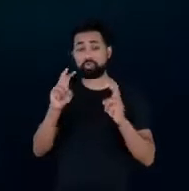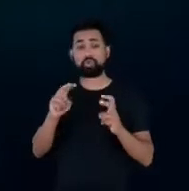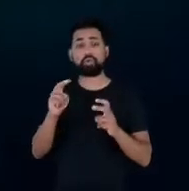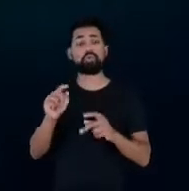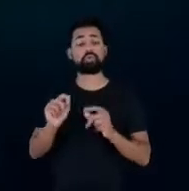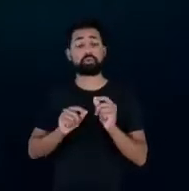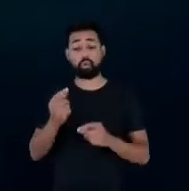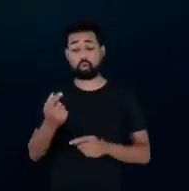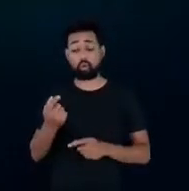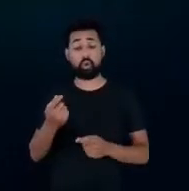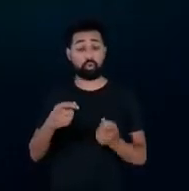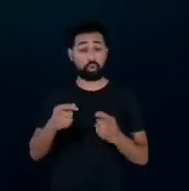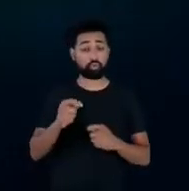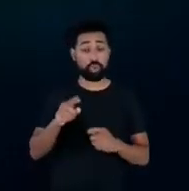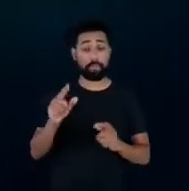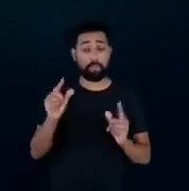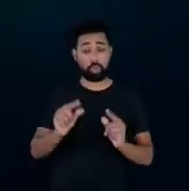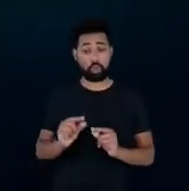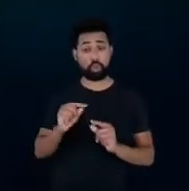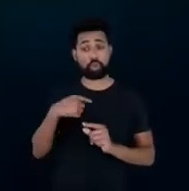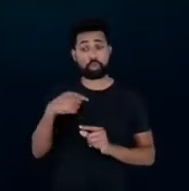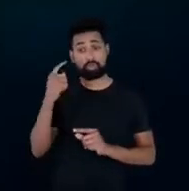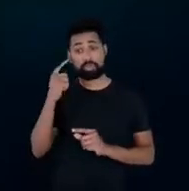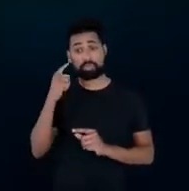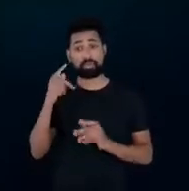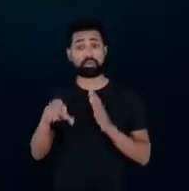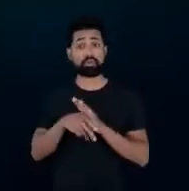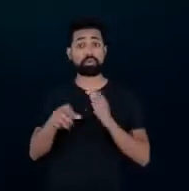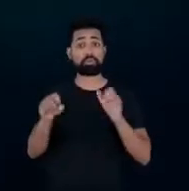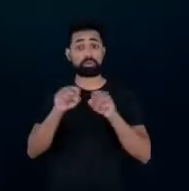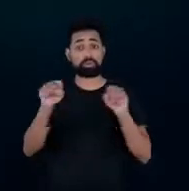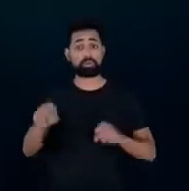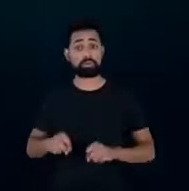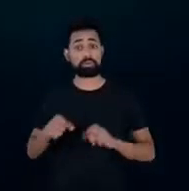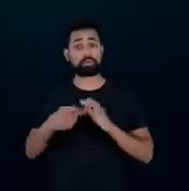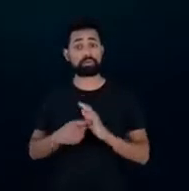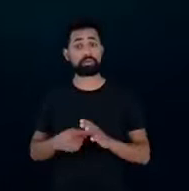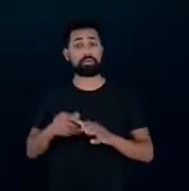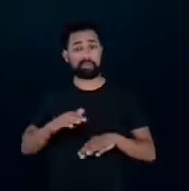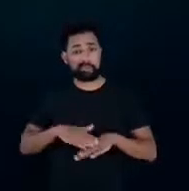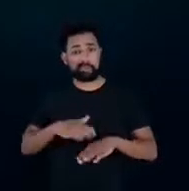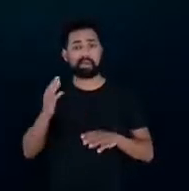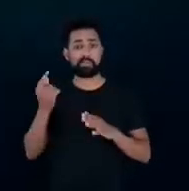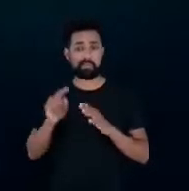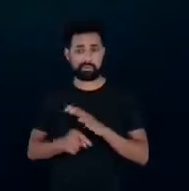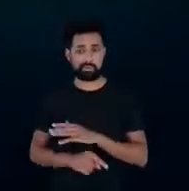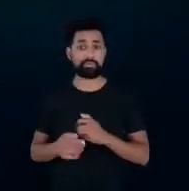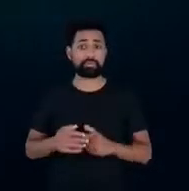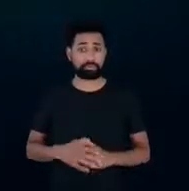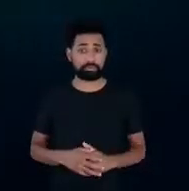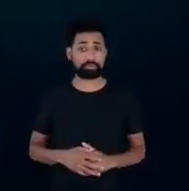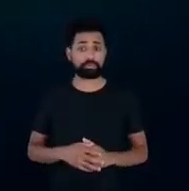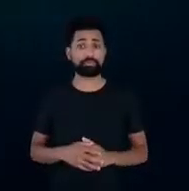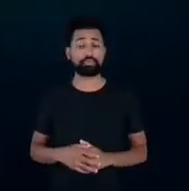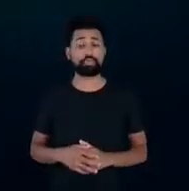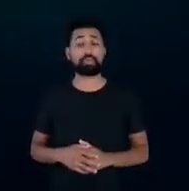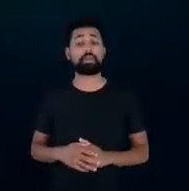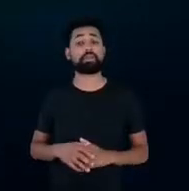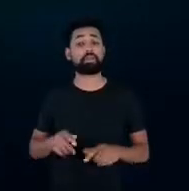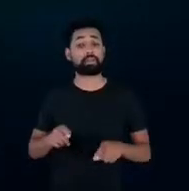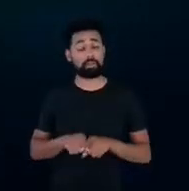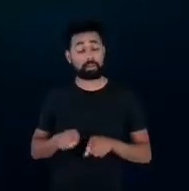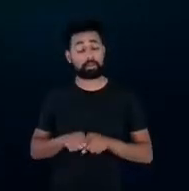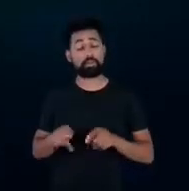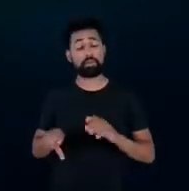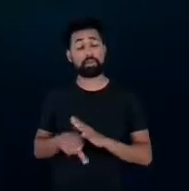e, quando a gente leva isso para o sistema, isso fica ainda mais exacerbado. E a digitalização no